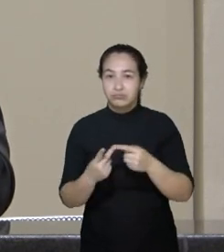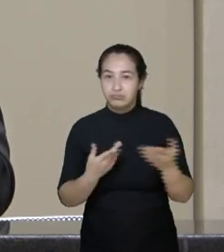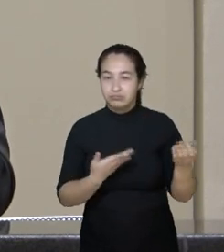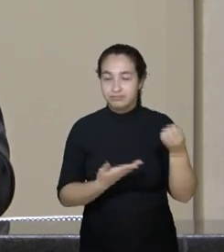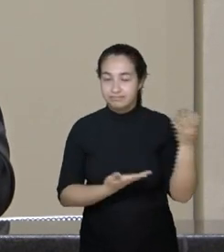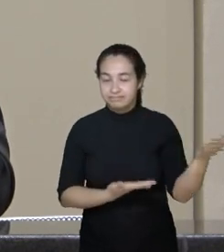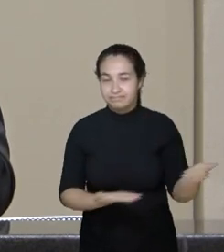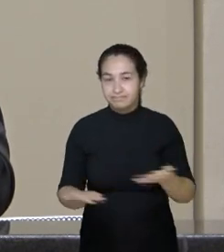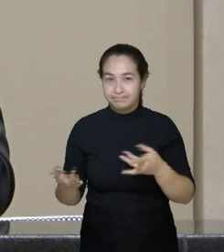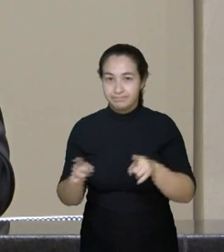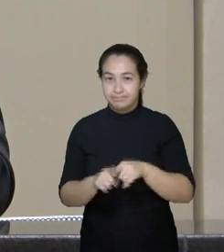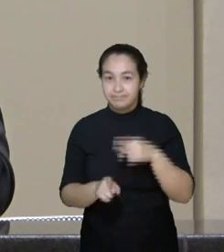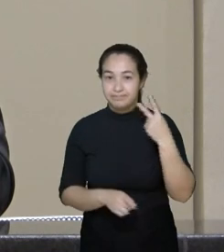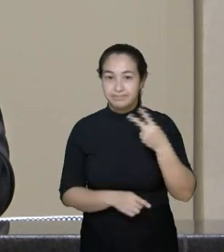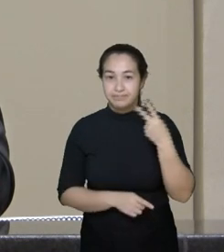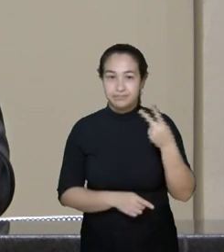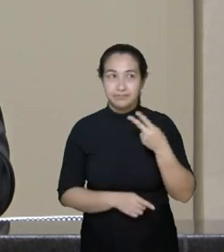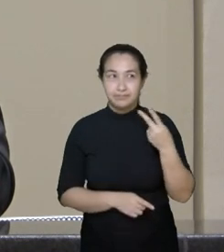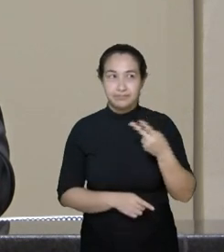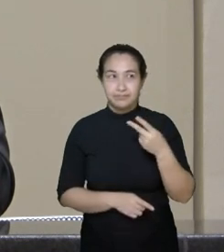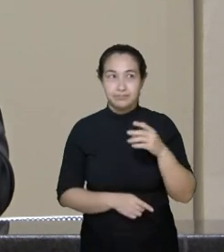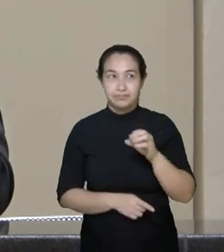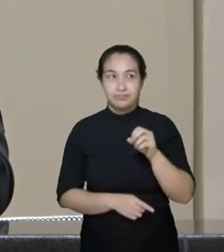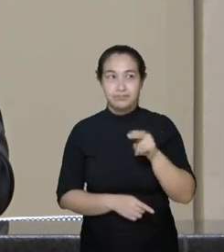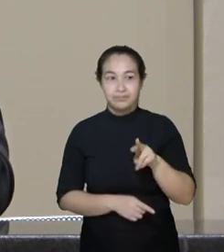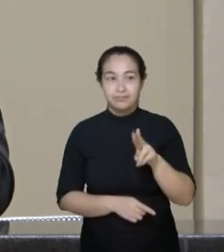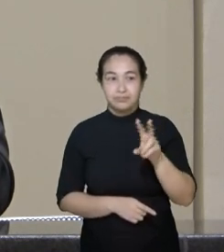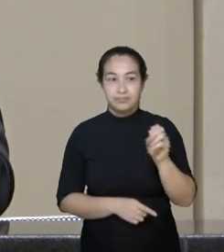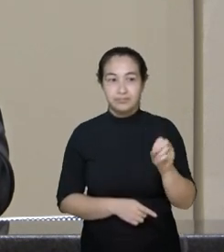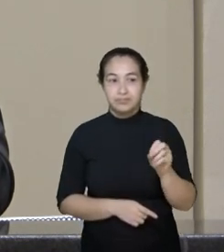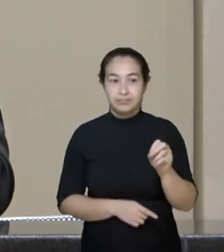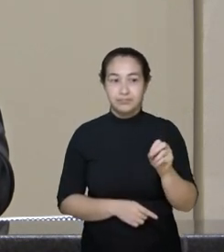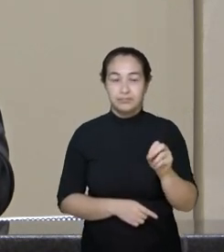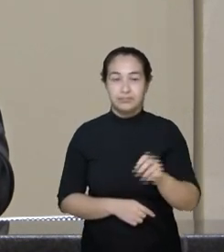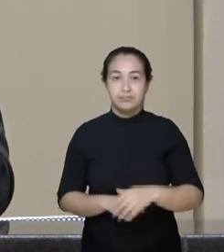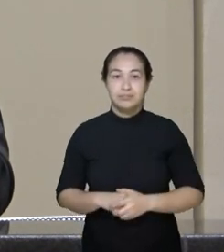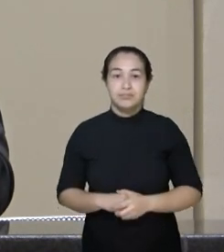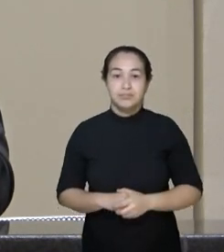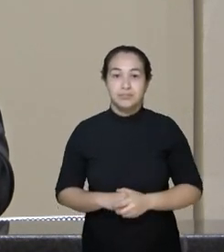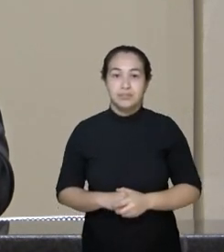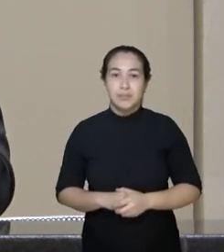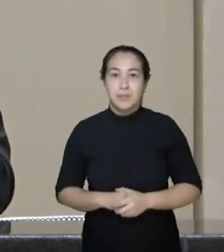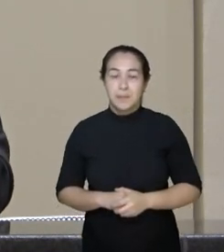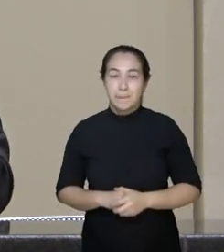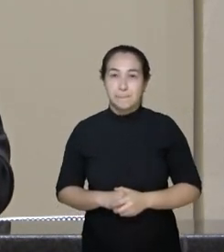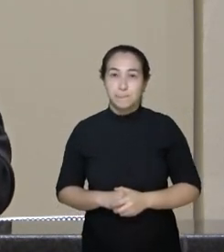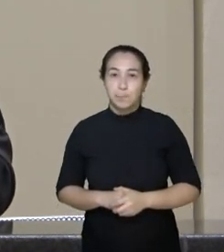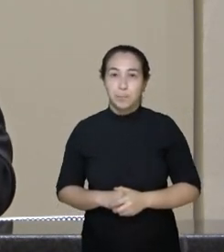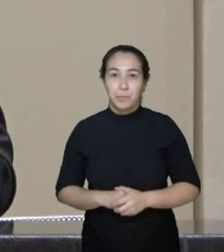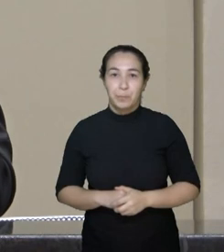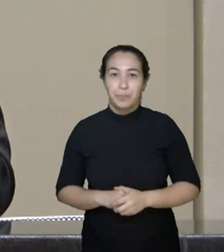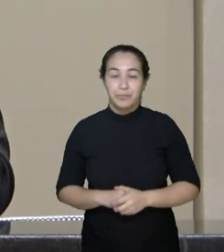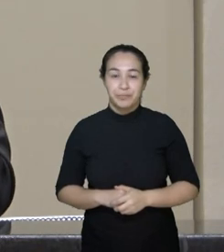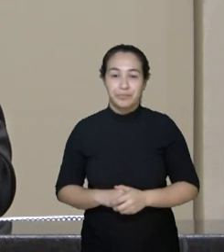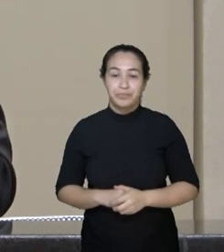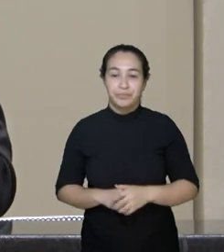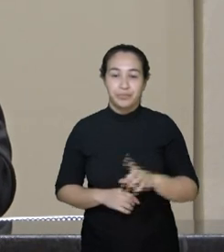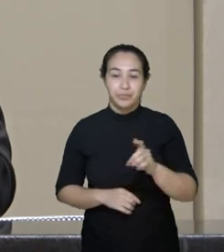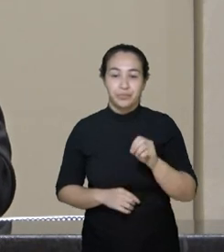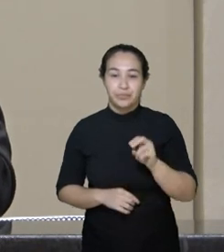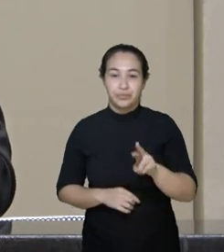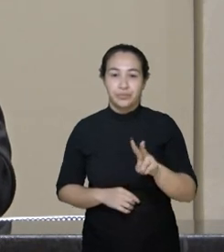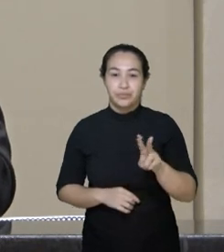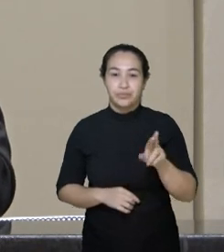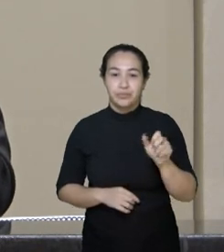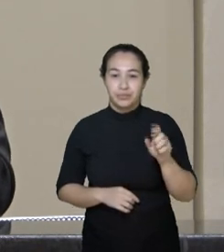Também o vereador da Cidade de Ouro. É um vereador de ouro, não é? Tem os vereadores de... Dourado. Dourado, não O vereador de